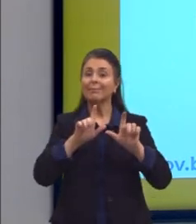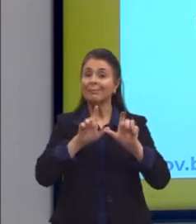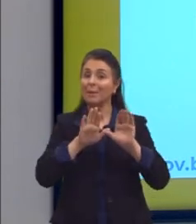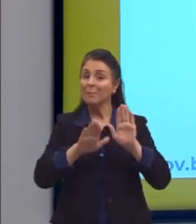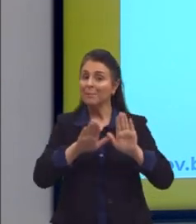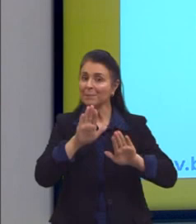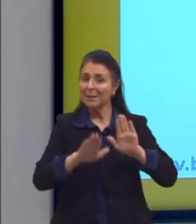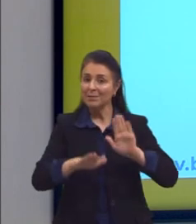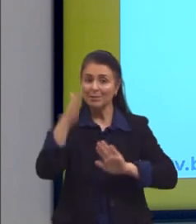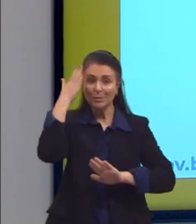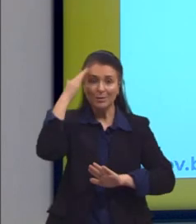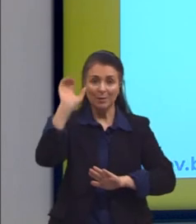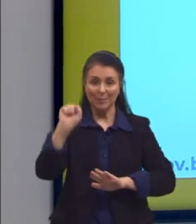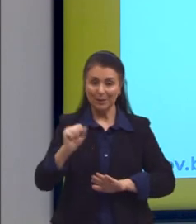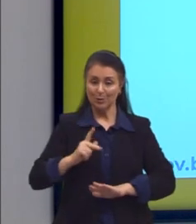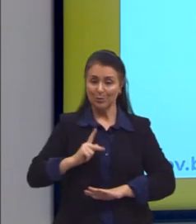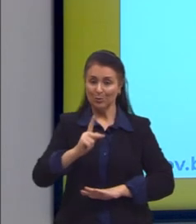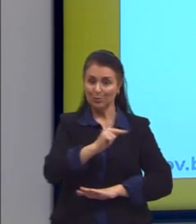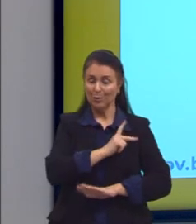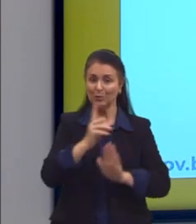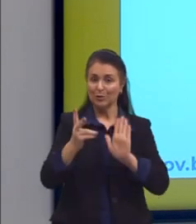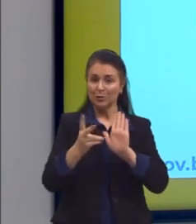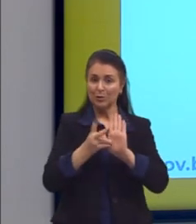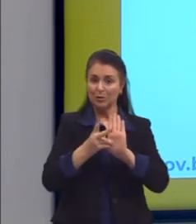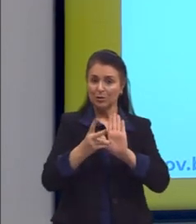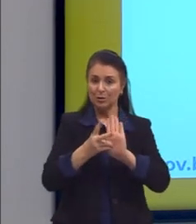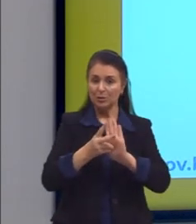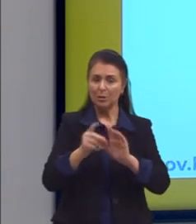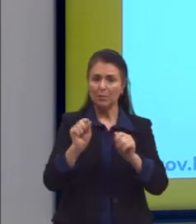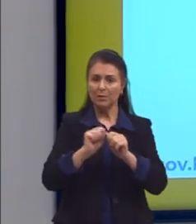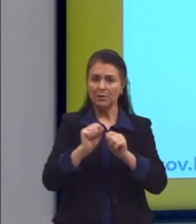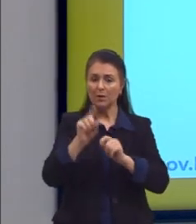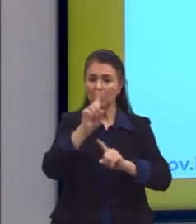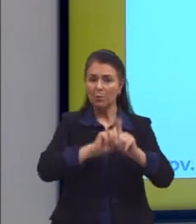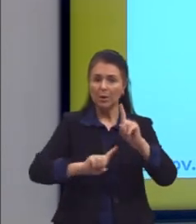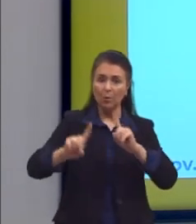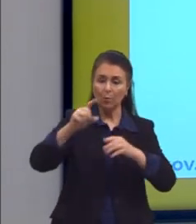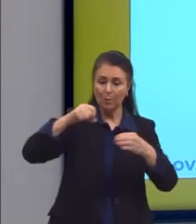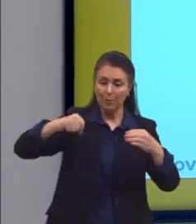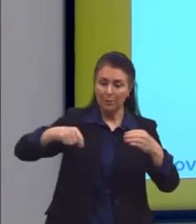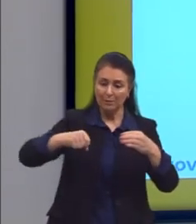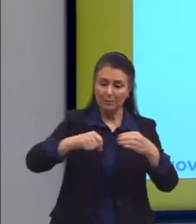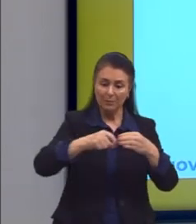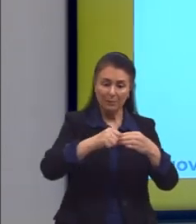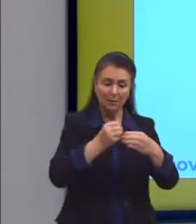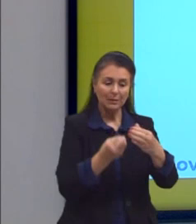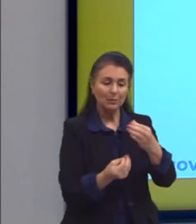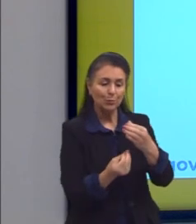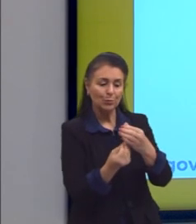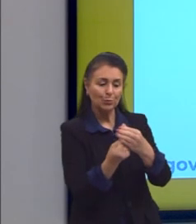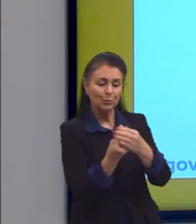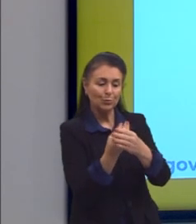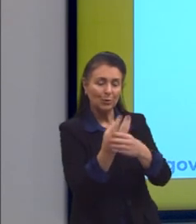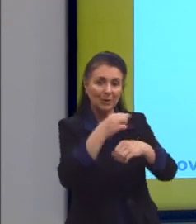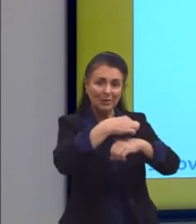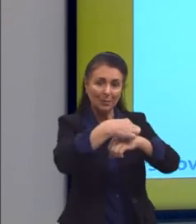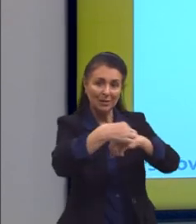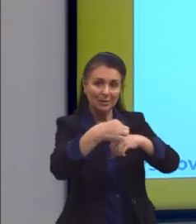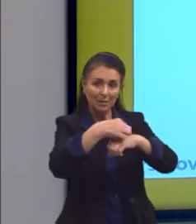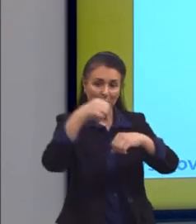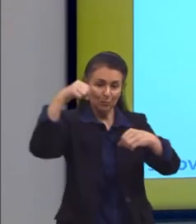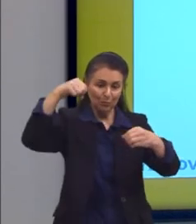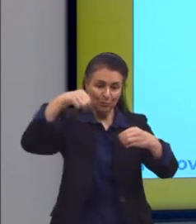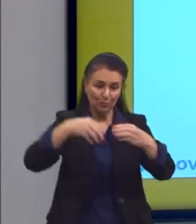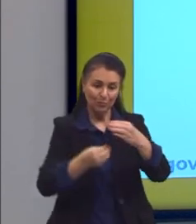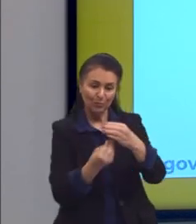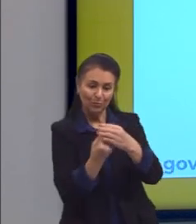indígenas para conseguir fazer com que certas plantas silvestres germinassem. O que esse